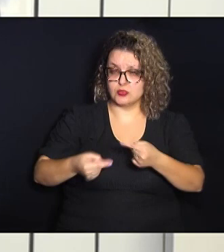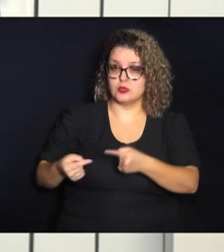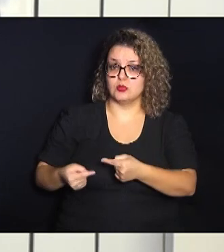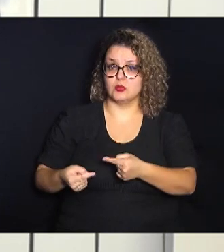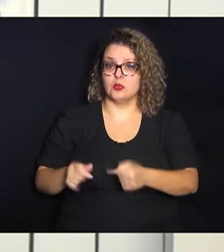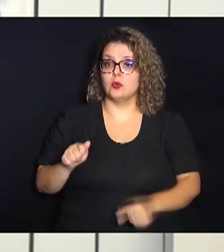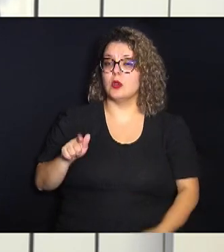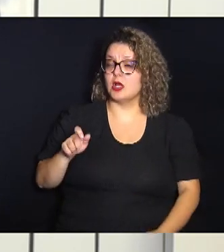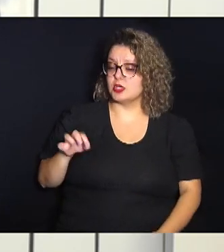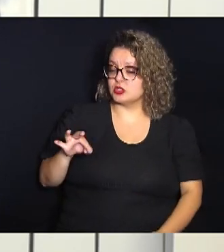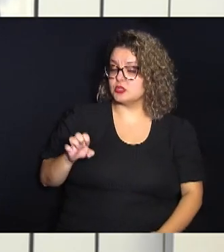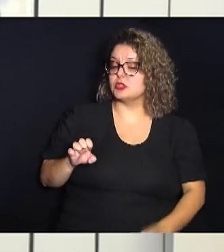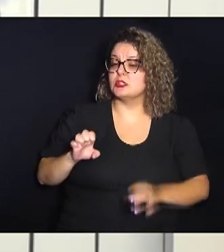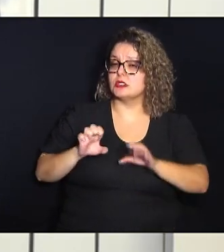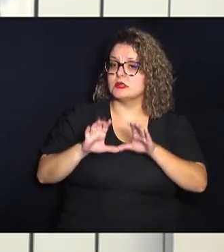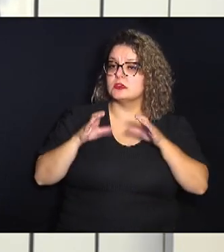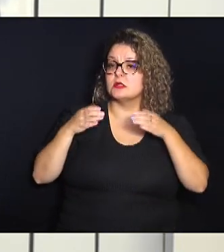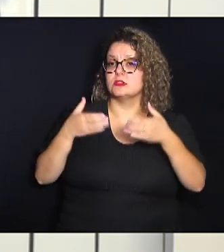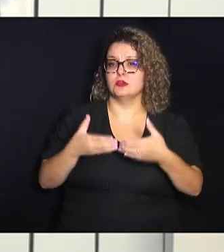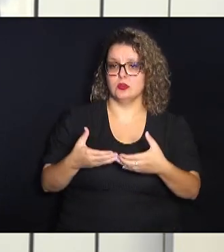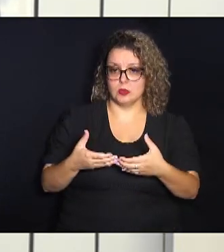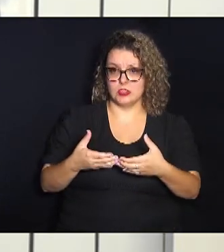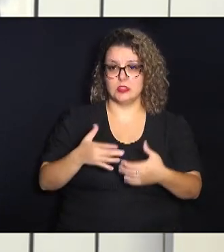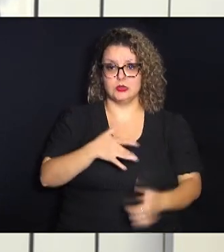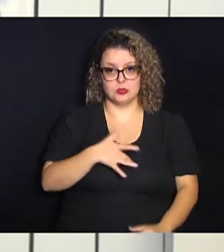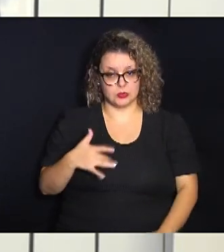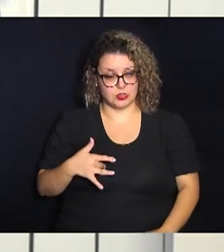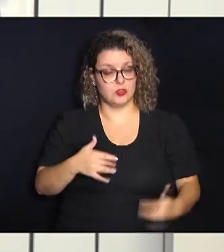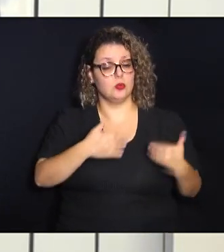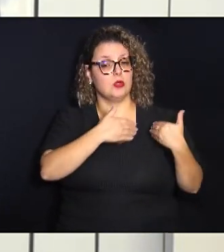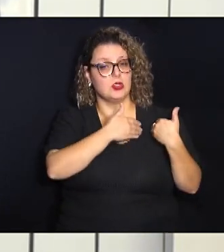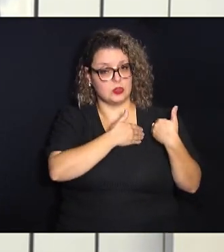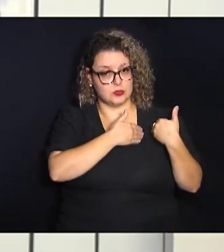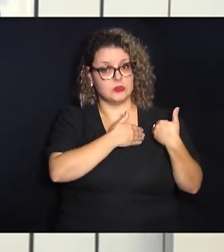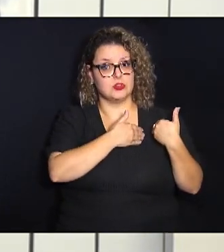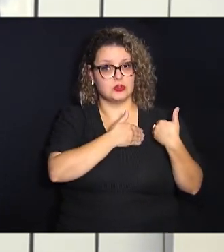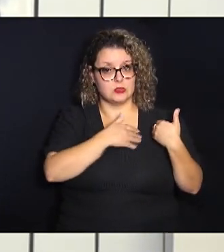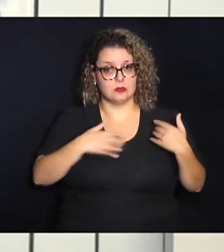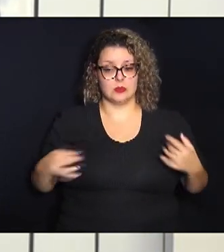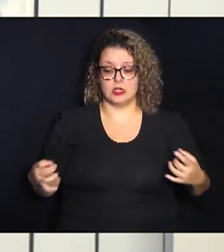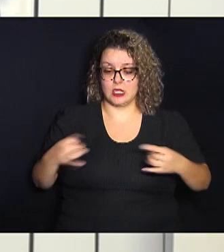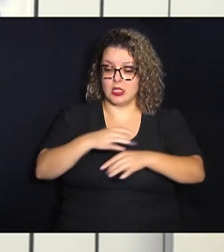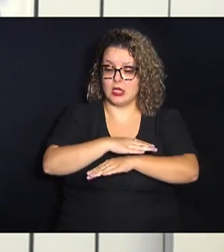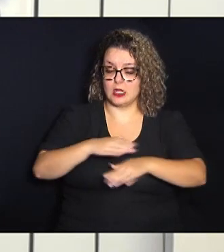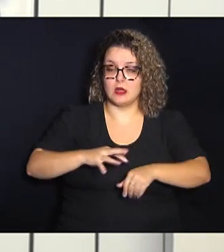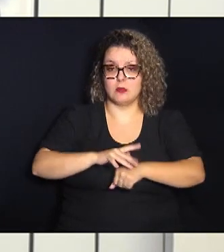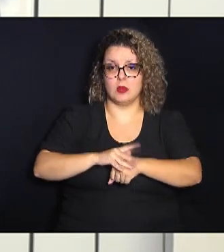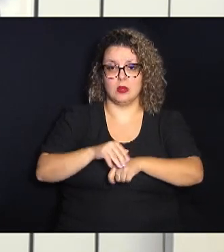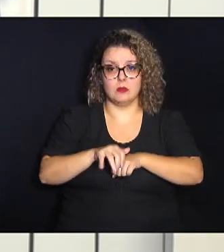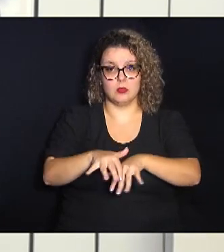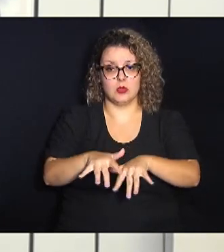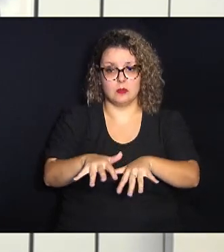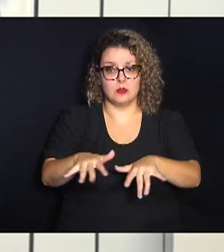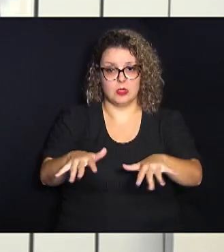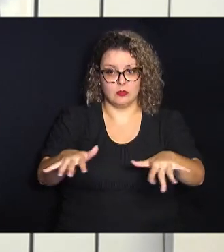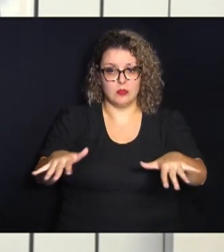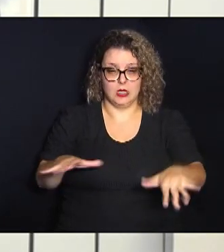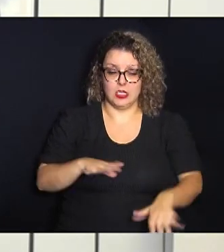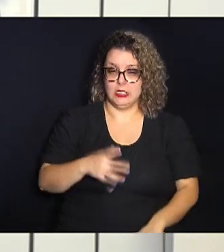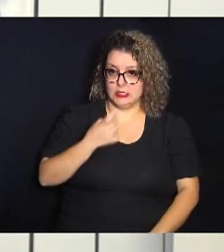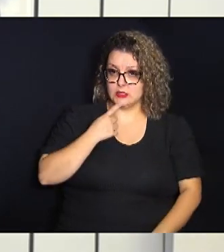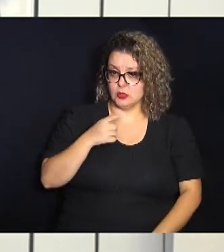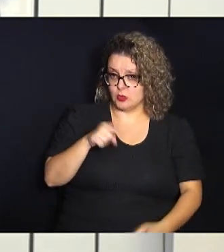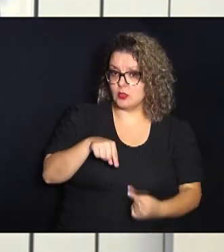agentes comunitários de saúde e com os responsáveis por combater as endemias na cidade. O objetivo